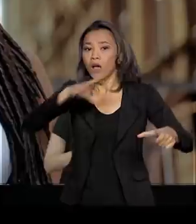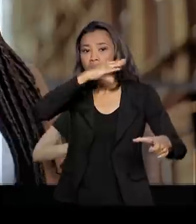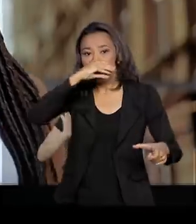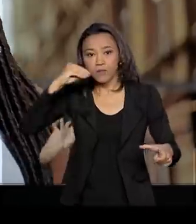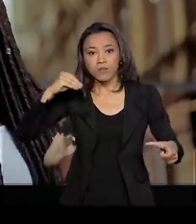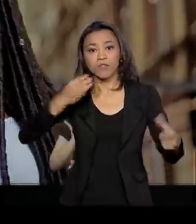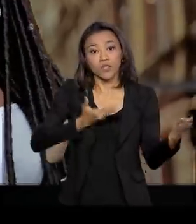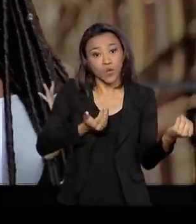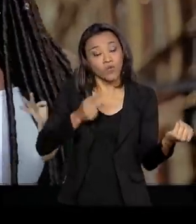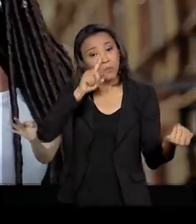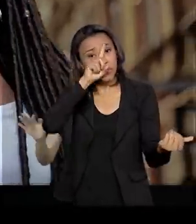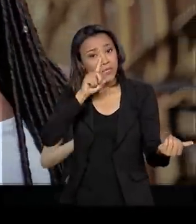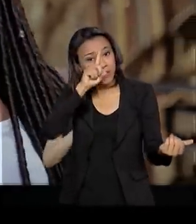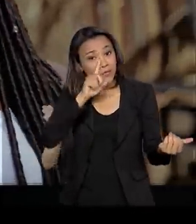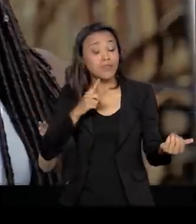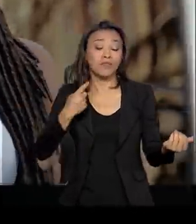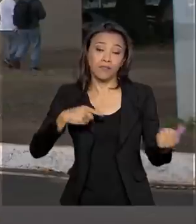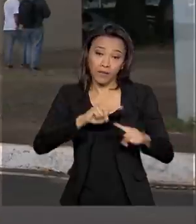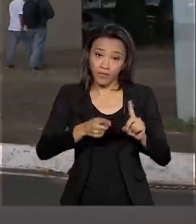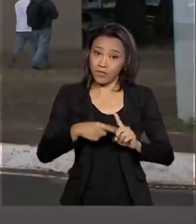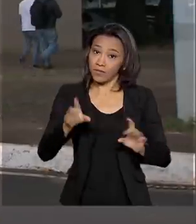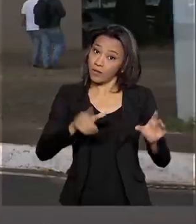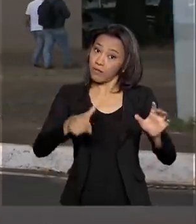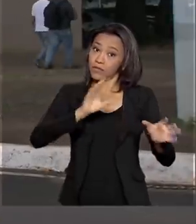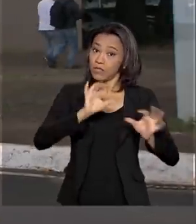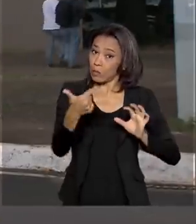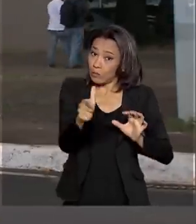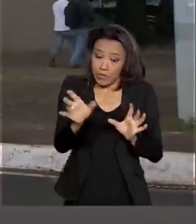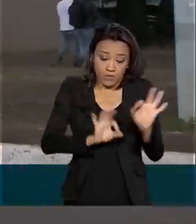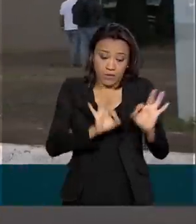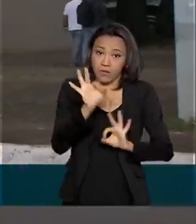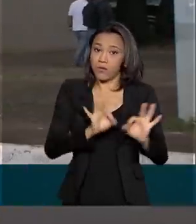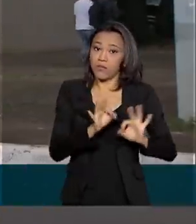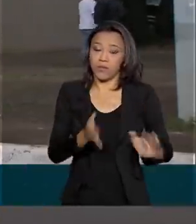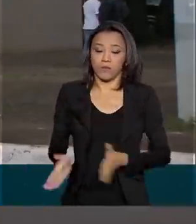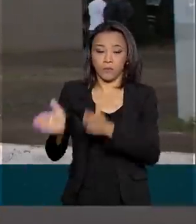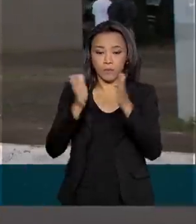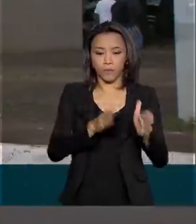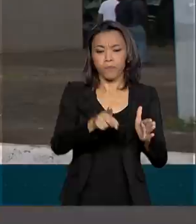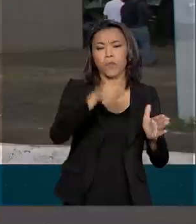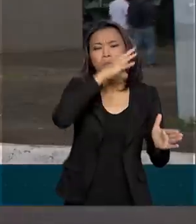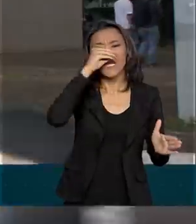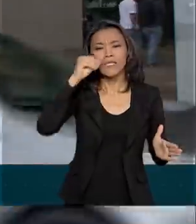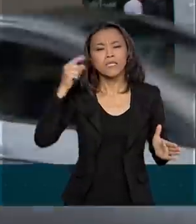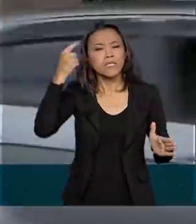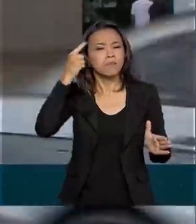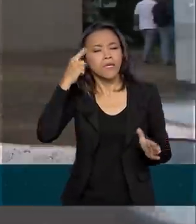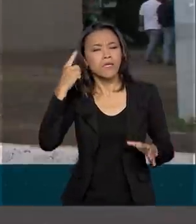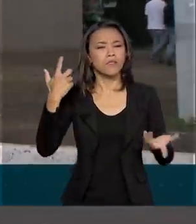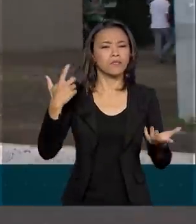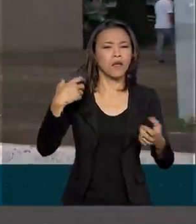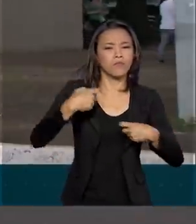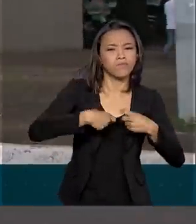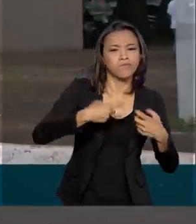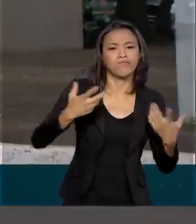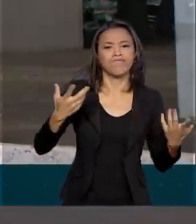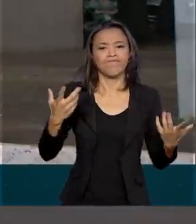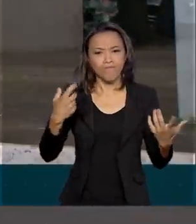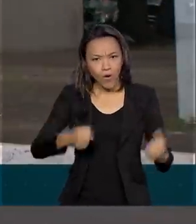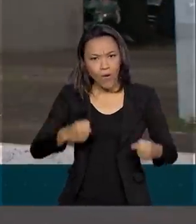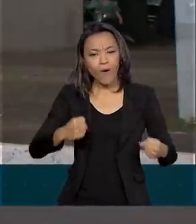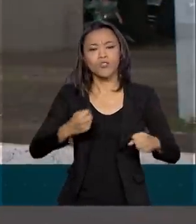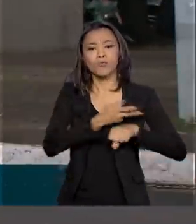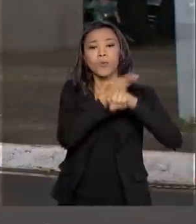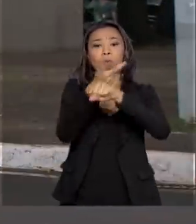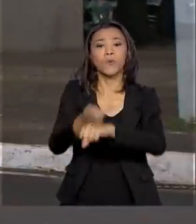consequências da gravidez não planejada. O adolescente que iniciou ou pensa em iniciar a vida sexual pode buscar orientações